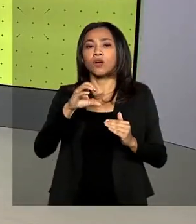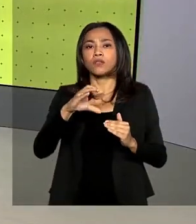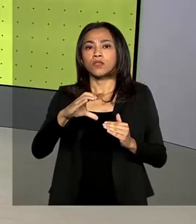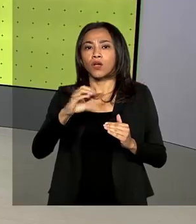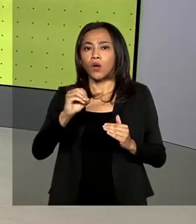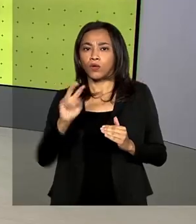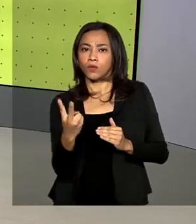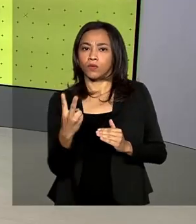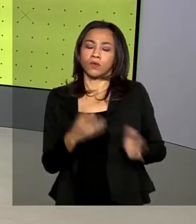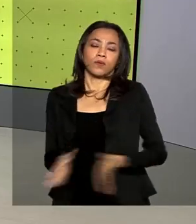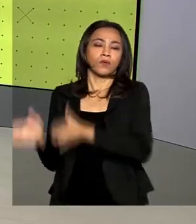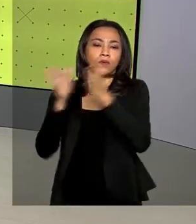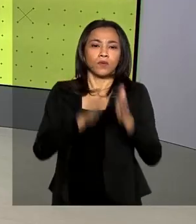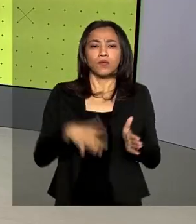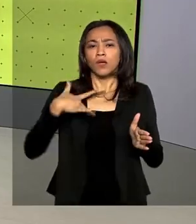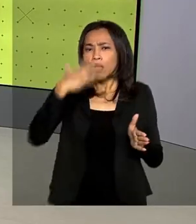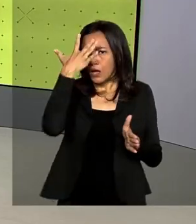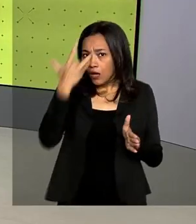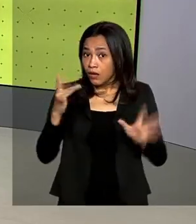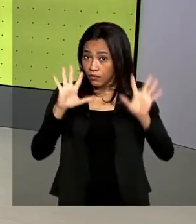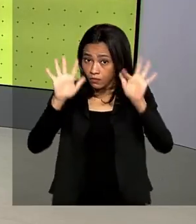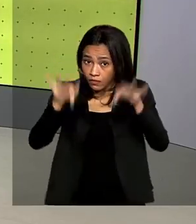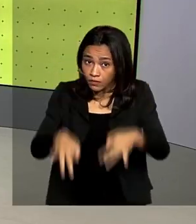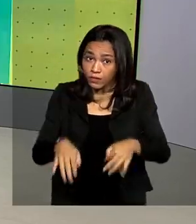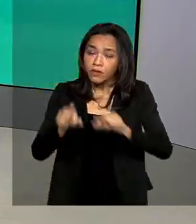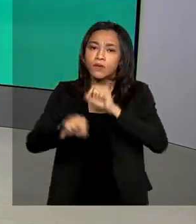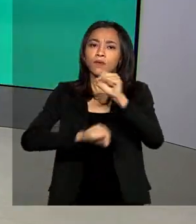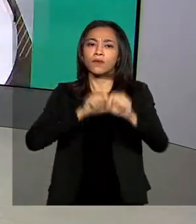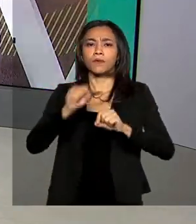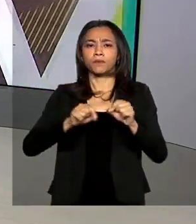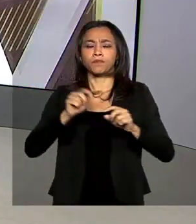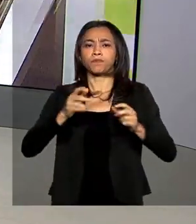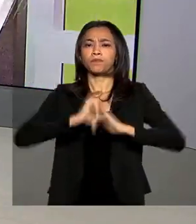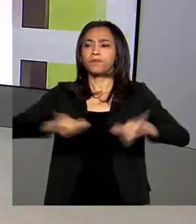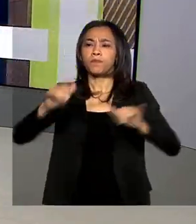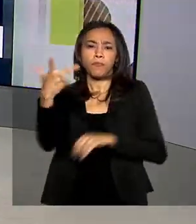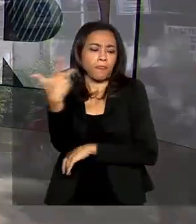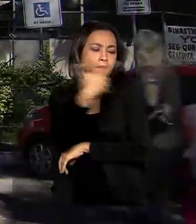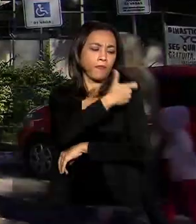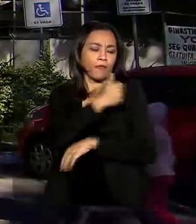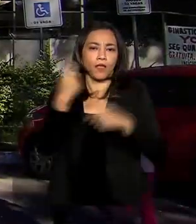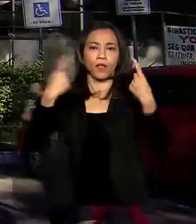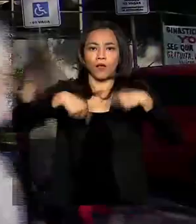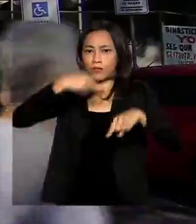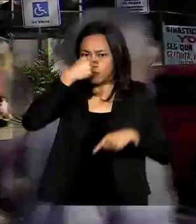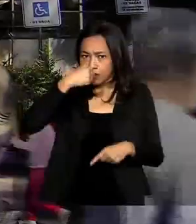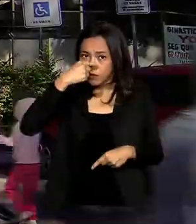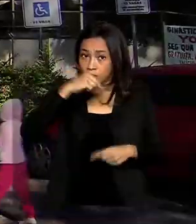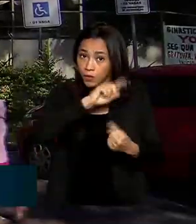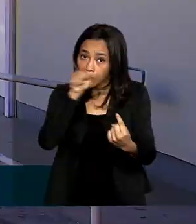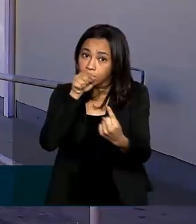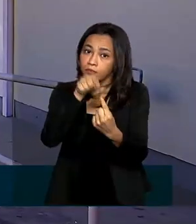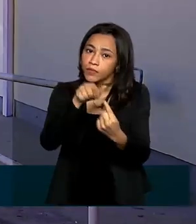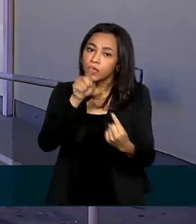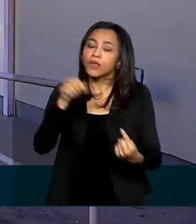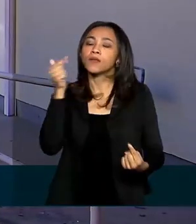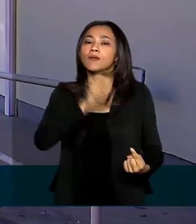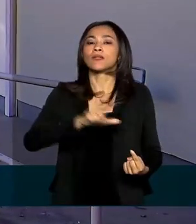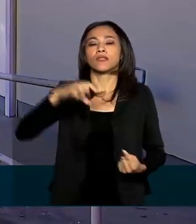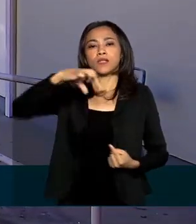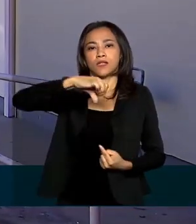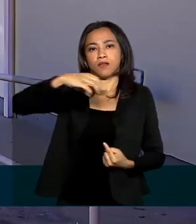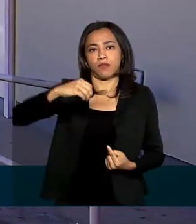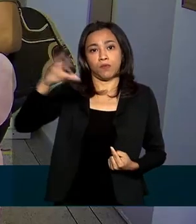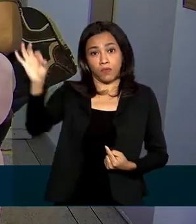E termina amanhã a Campanha Nacional de Vacinação contra a Gripe. A meta é alcançar 90% do